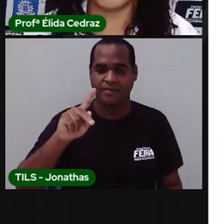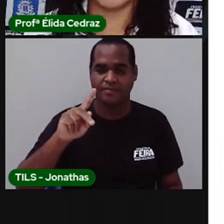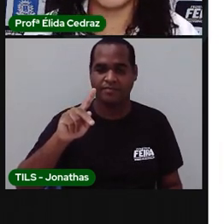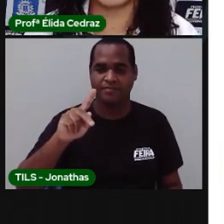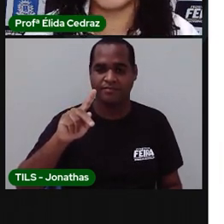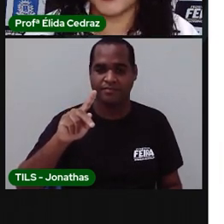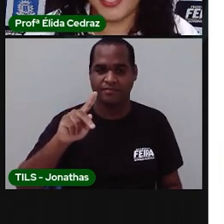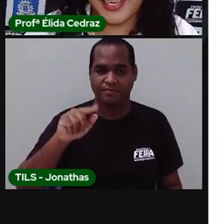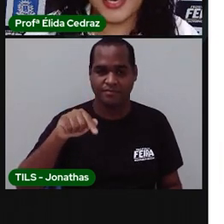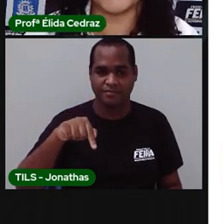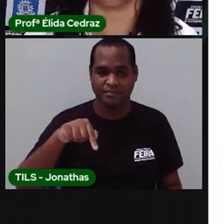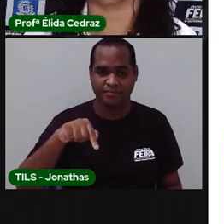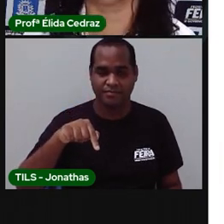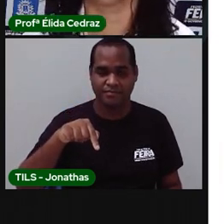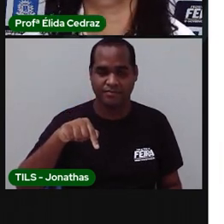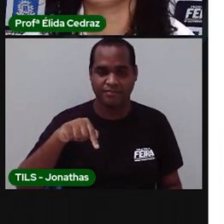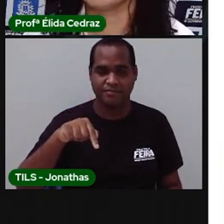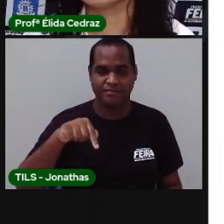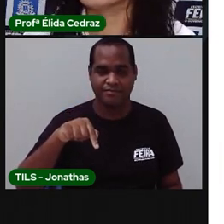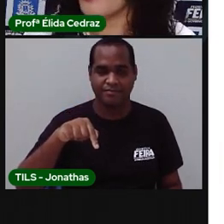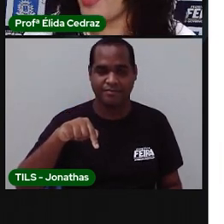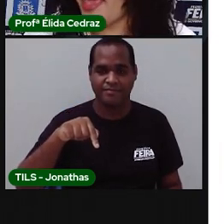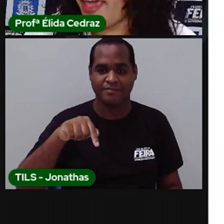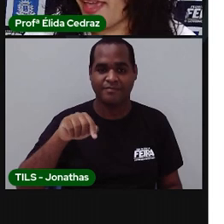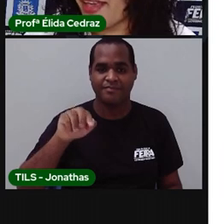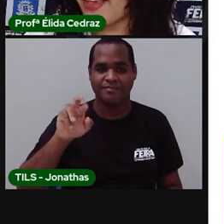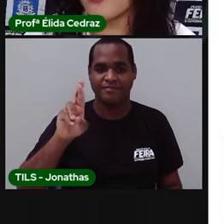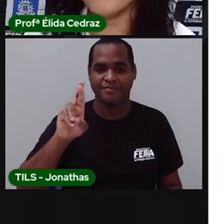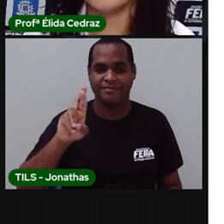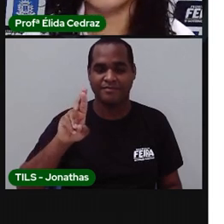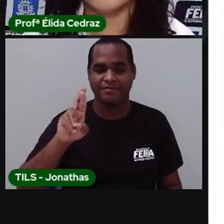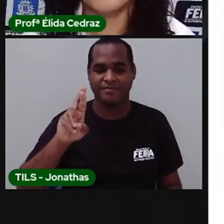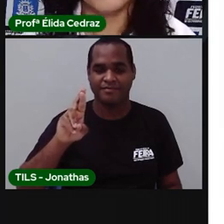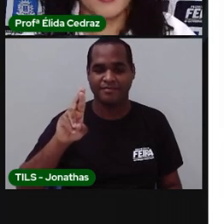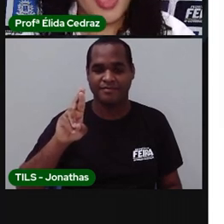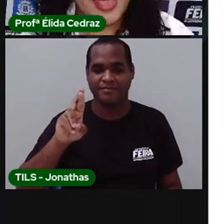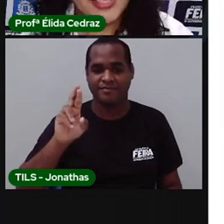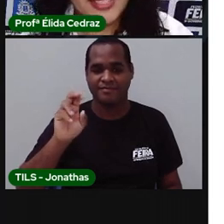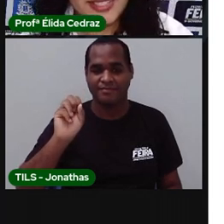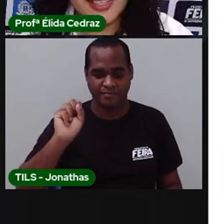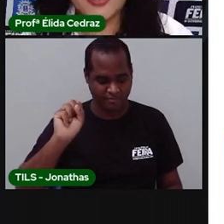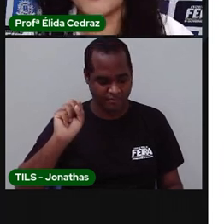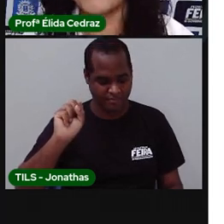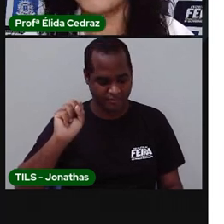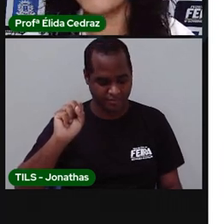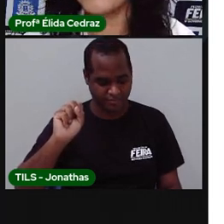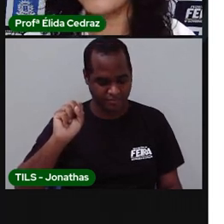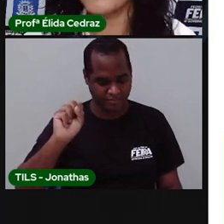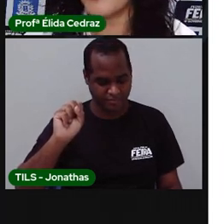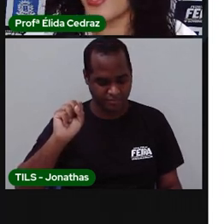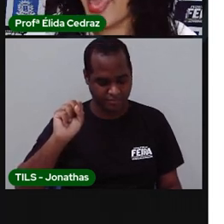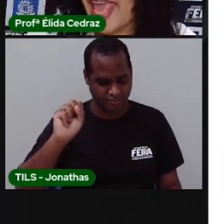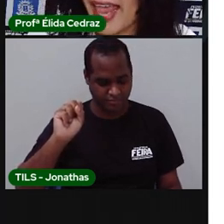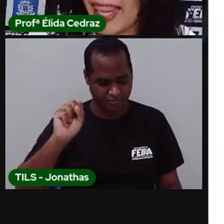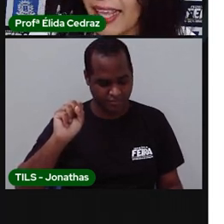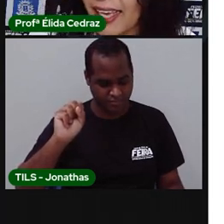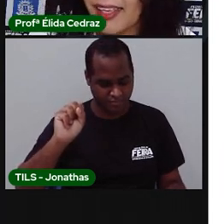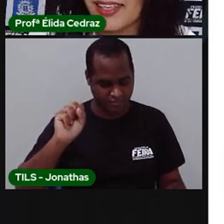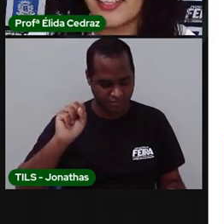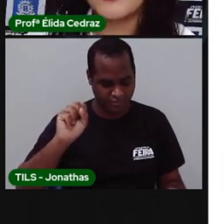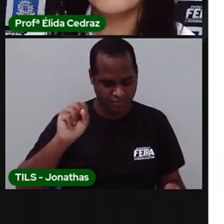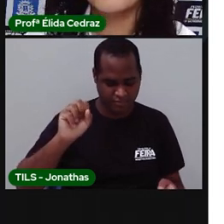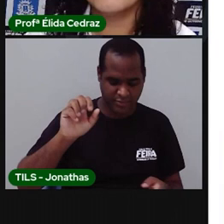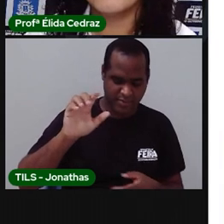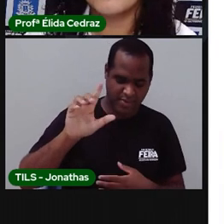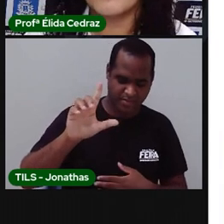Q, R, S, L,